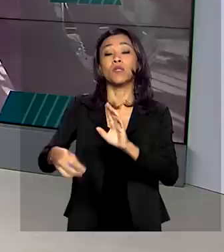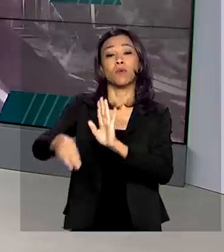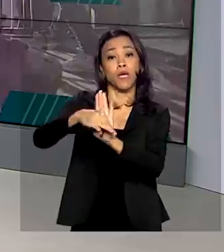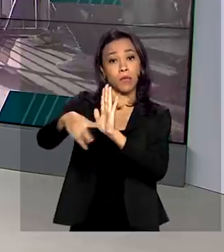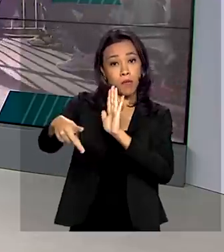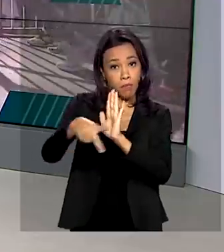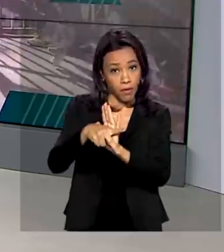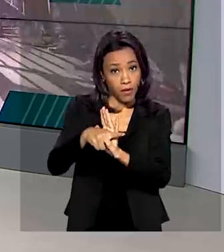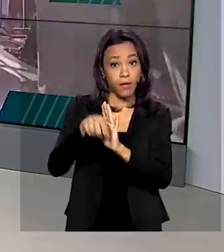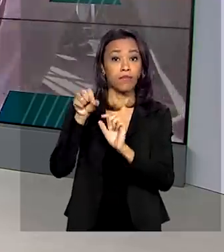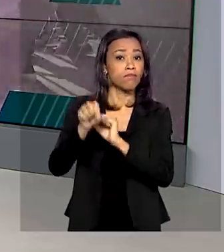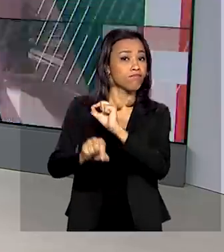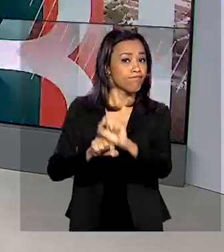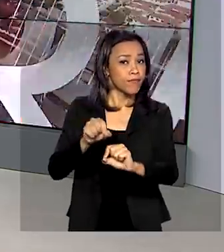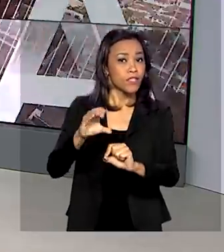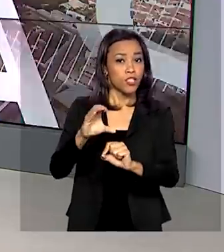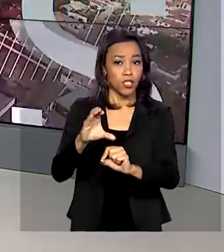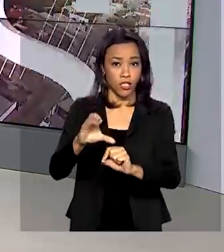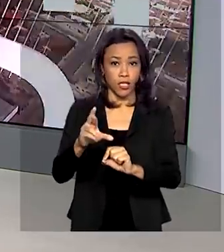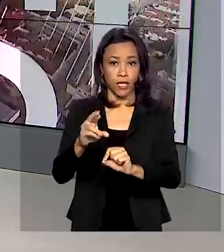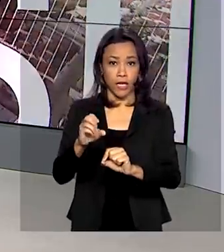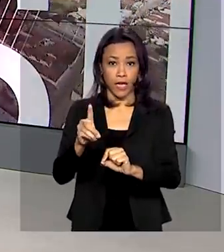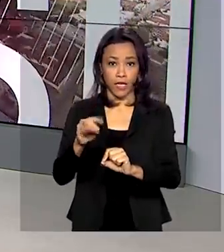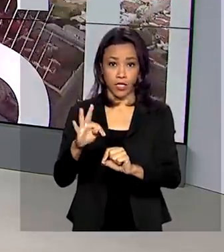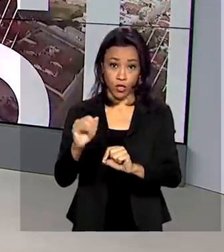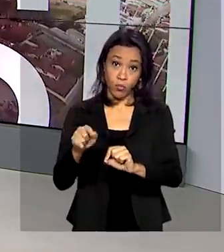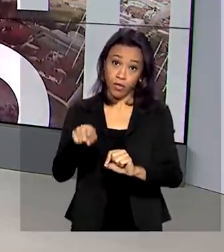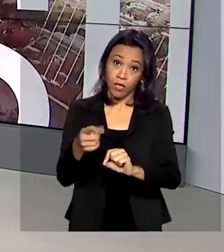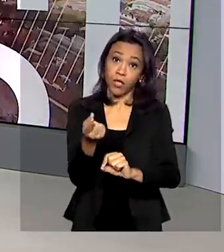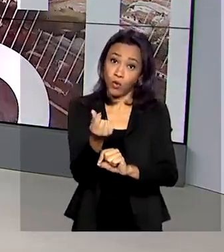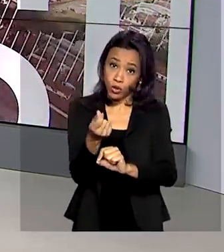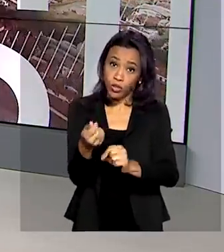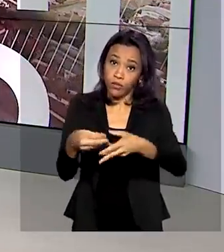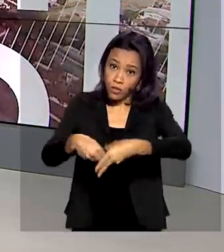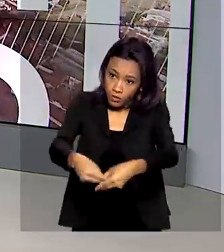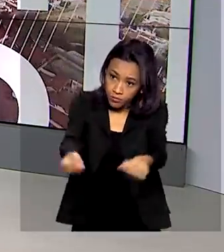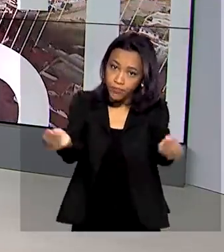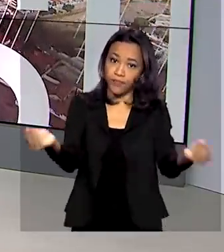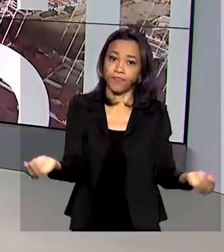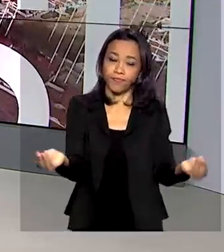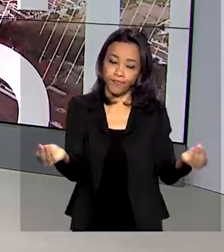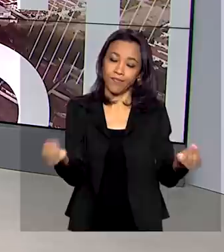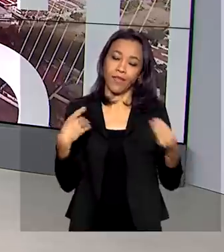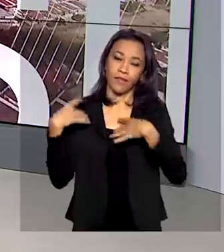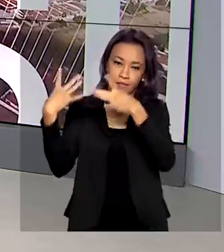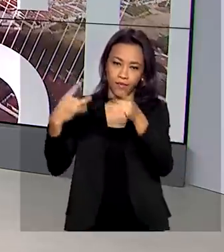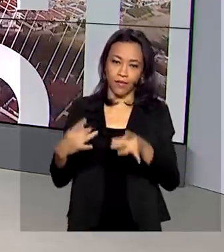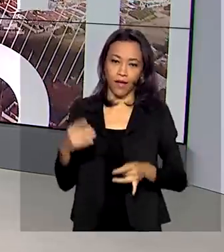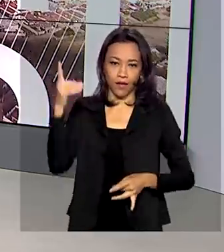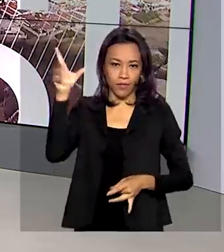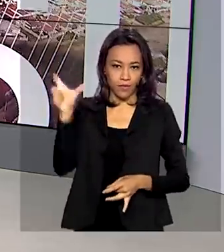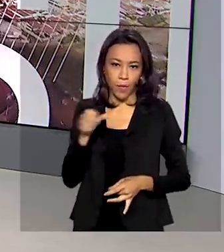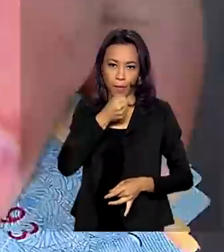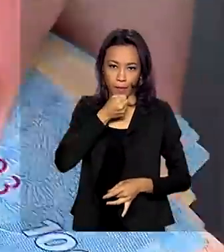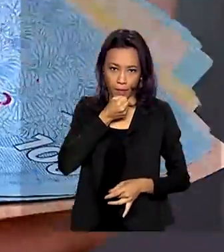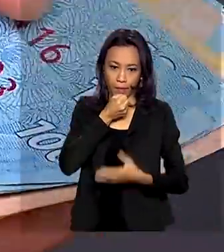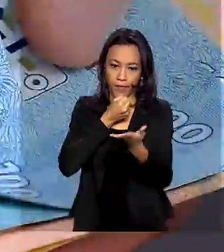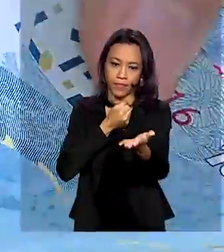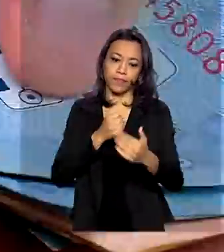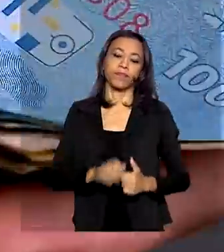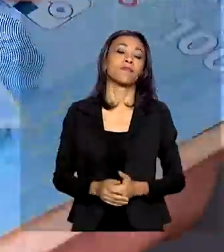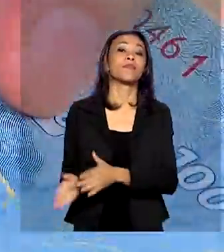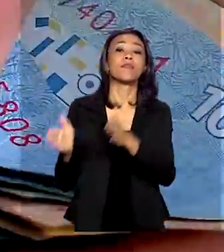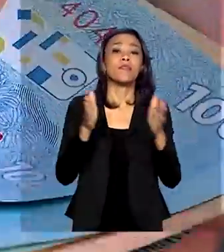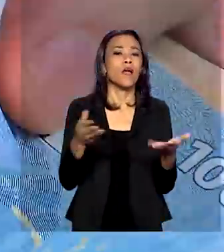extraordinário para que os recursos sejam disponibilizados. A repórter Luana Karen traz os detalhes. Os